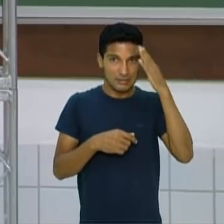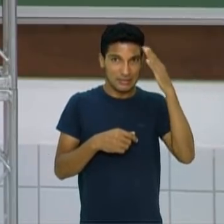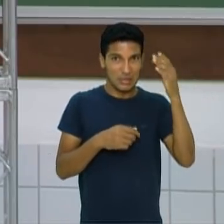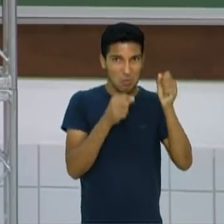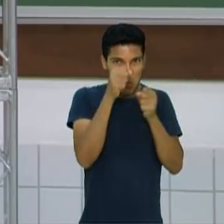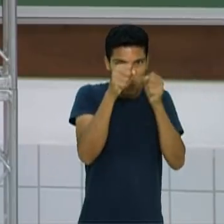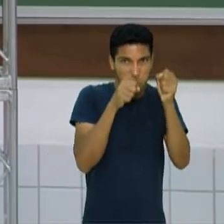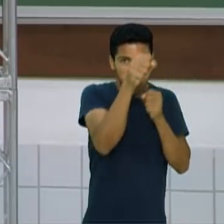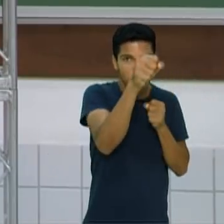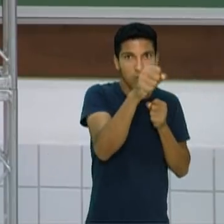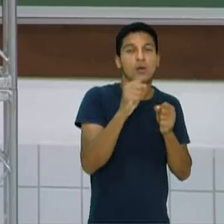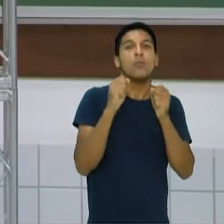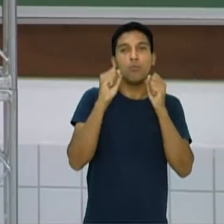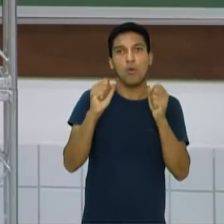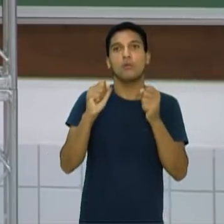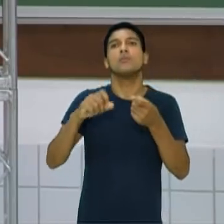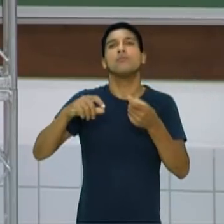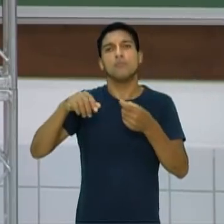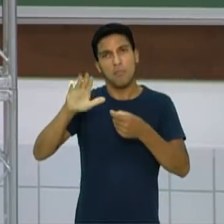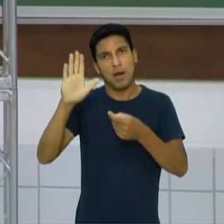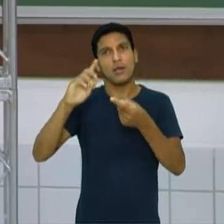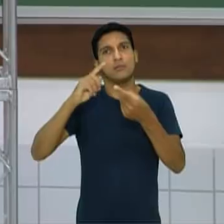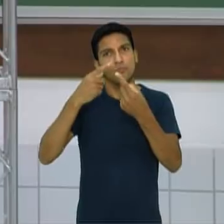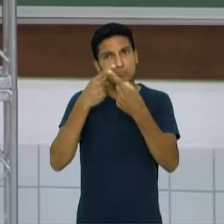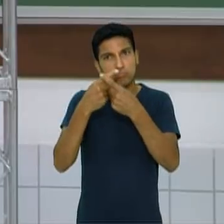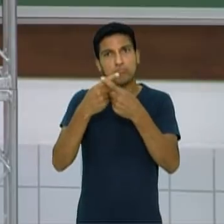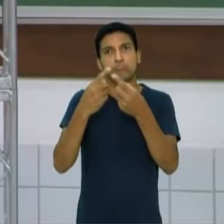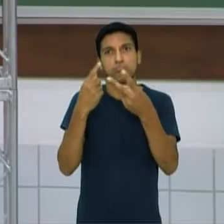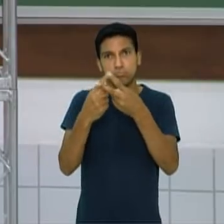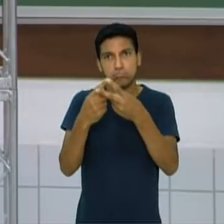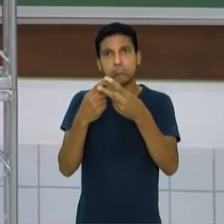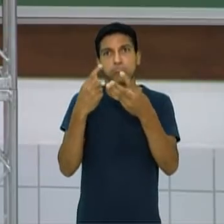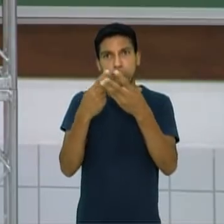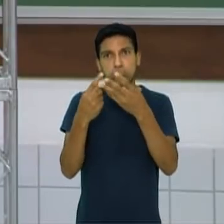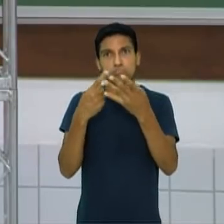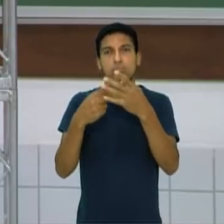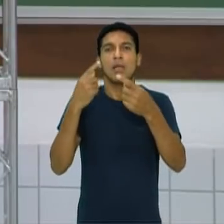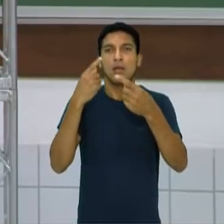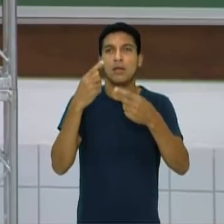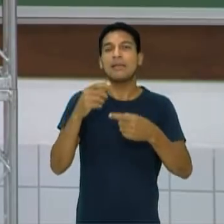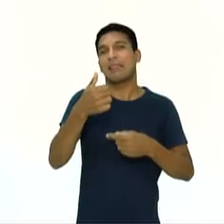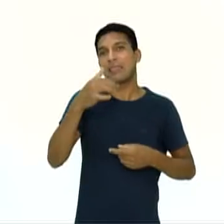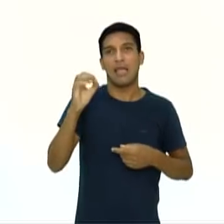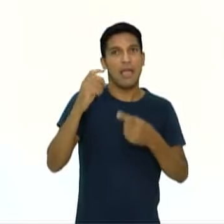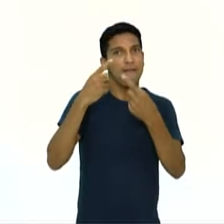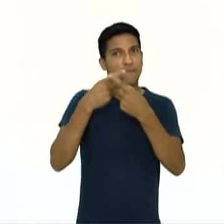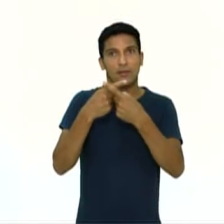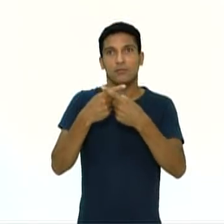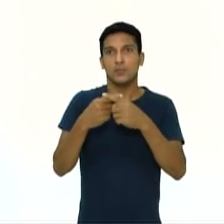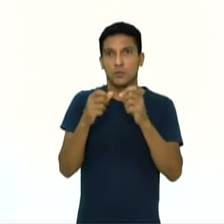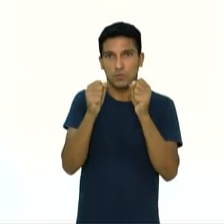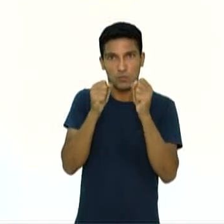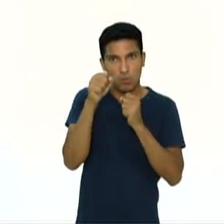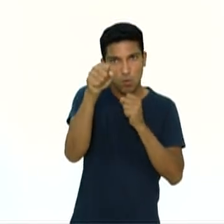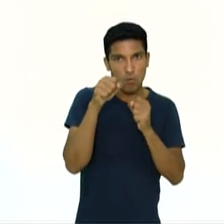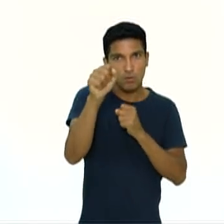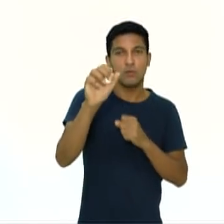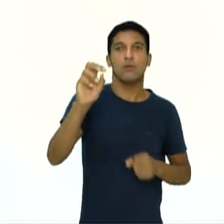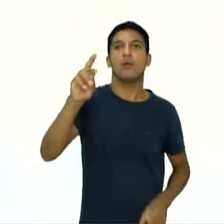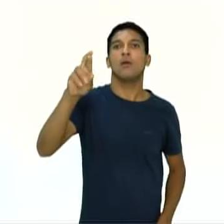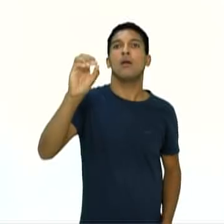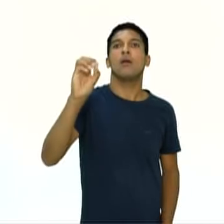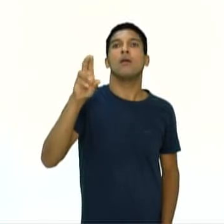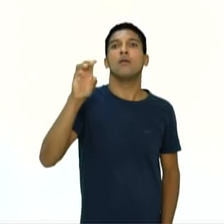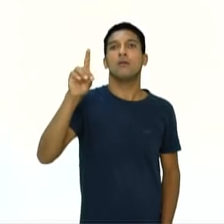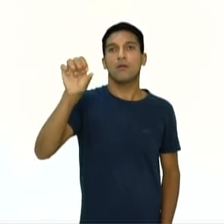rounds. Mas a gente falando de boxe olímpico, é isso que eu passei para vocês aqui, ó. 4 rounds para o